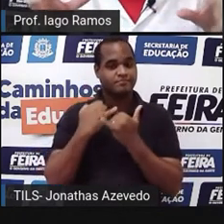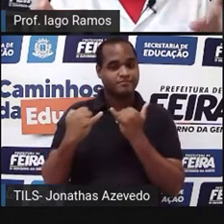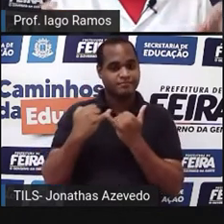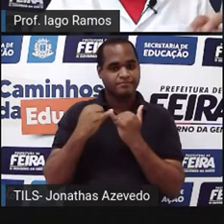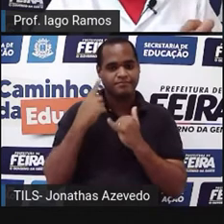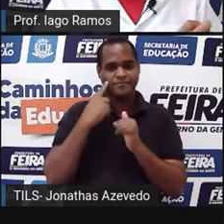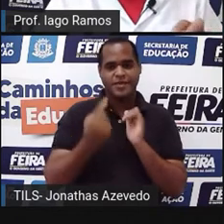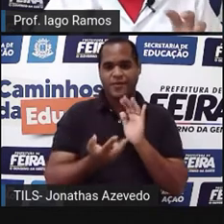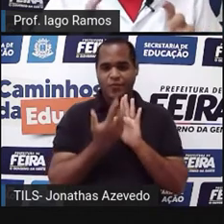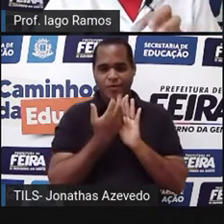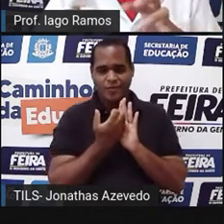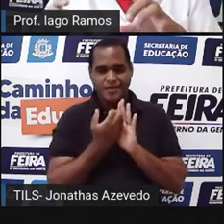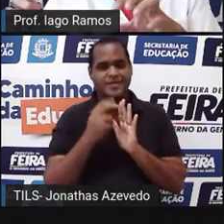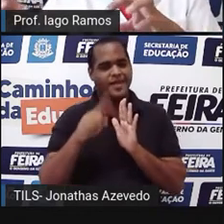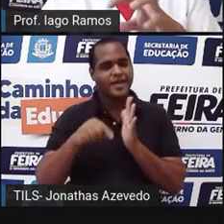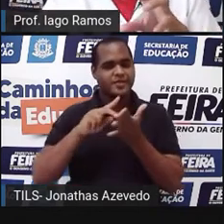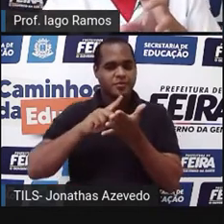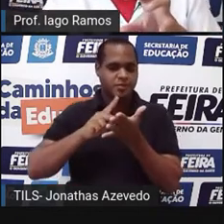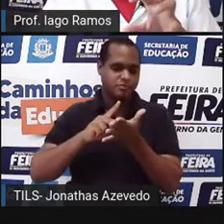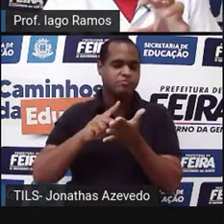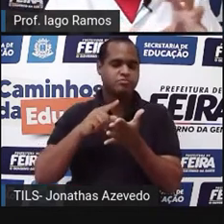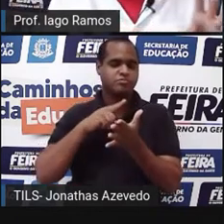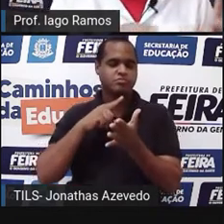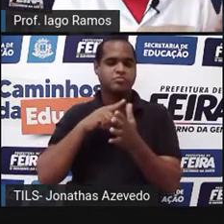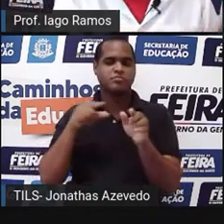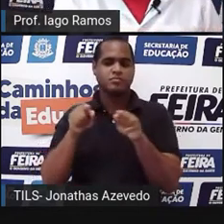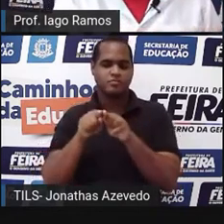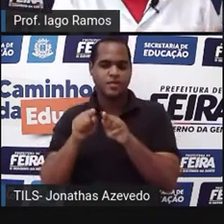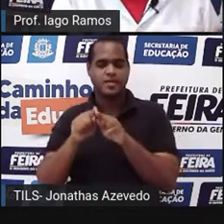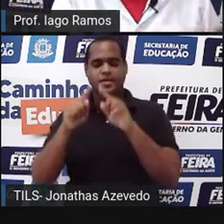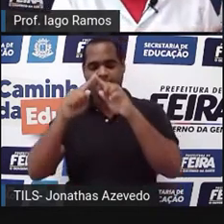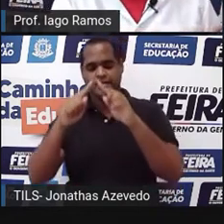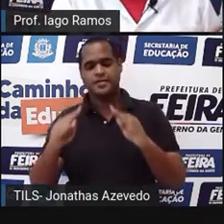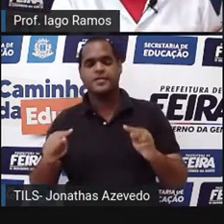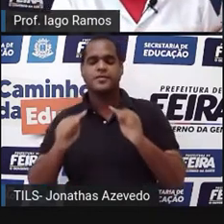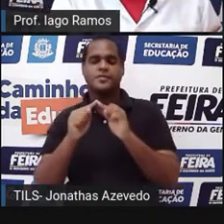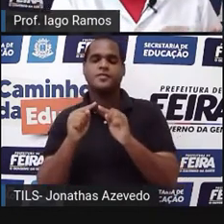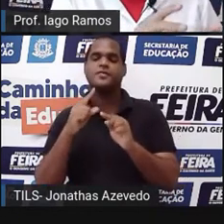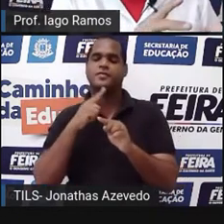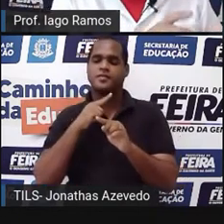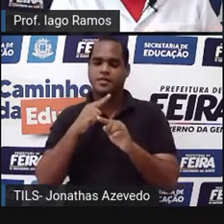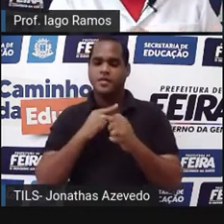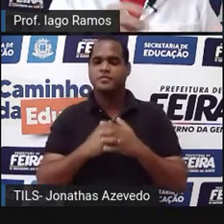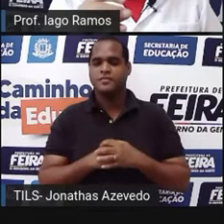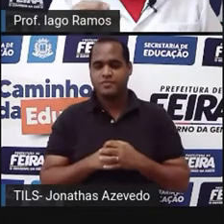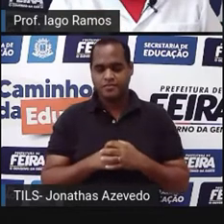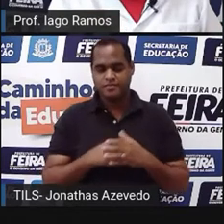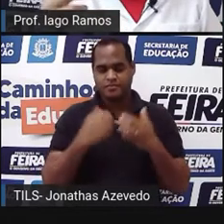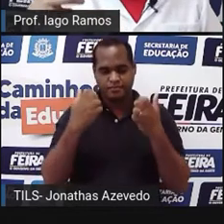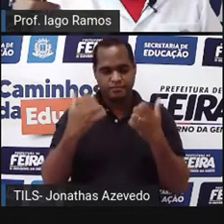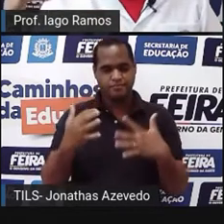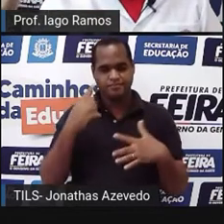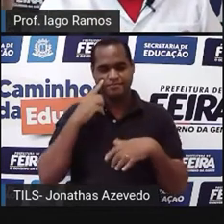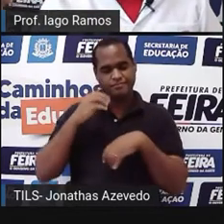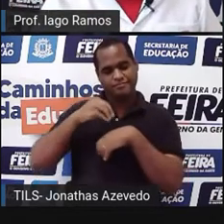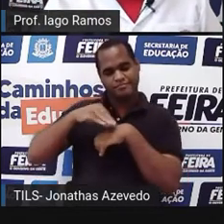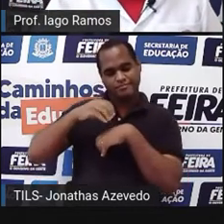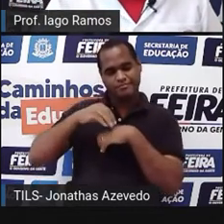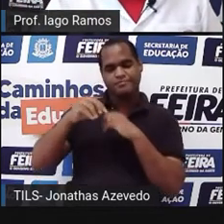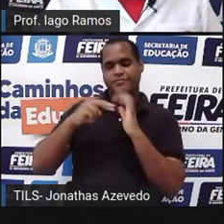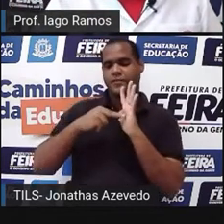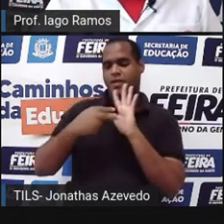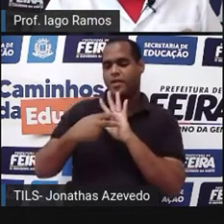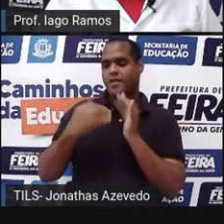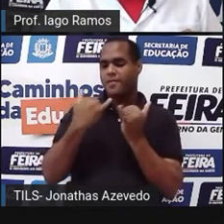figuras geométricas. Essas figuras geométricas eram triângulos. Eu trouxe para você um significado de